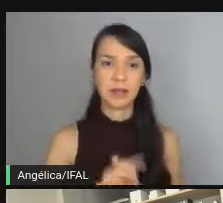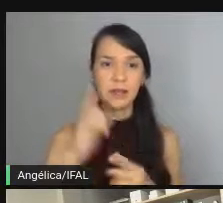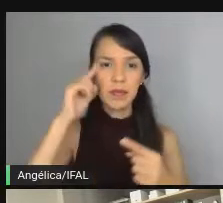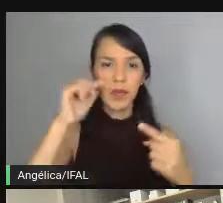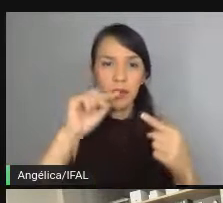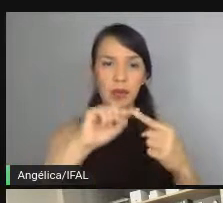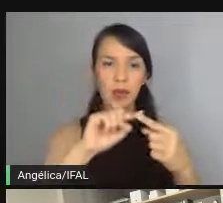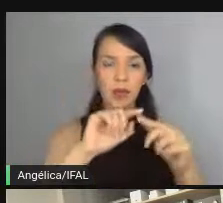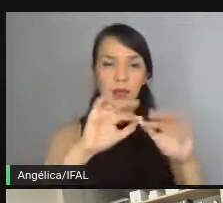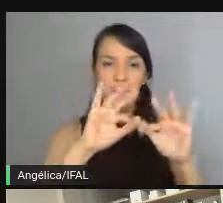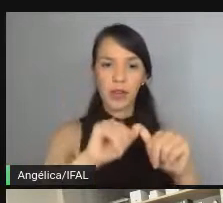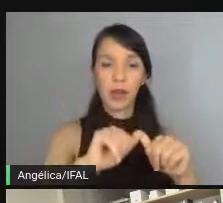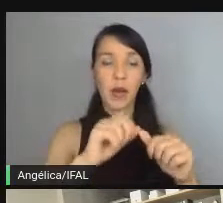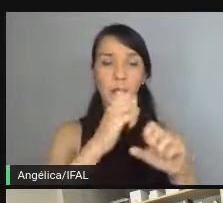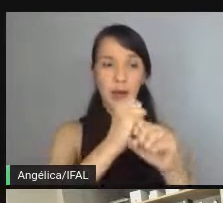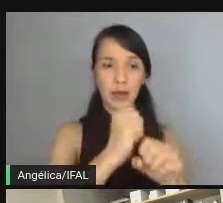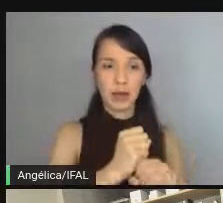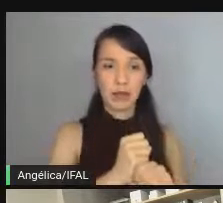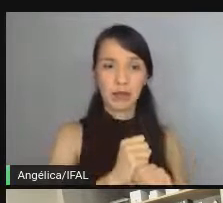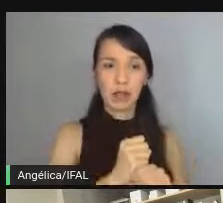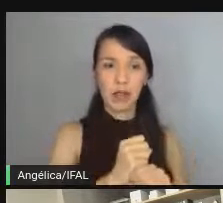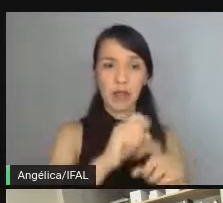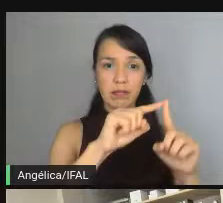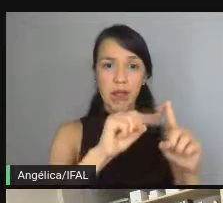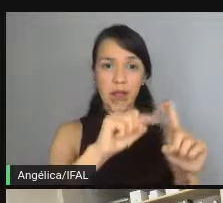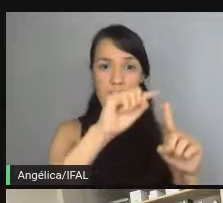para calcular a raiz